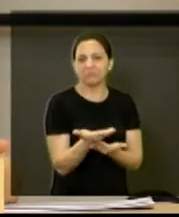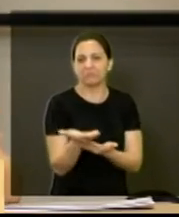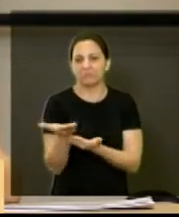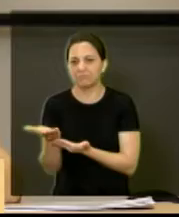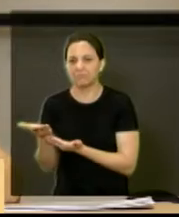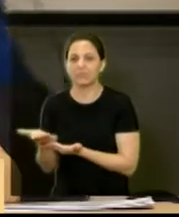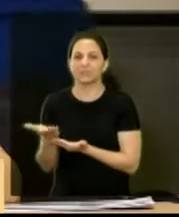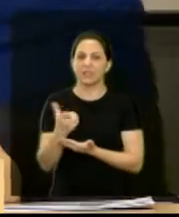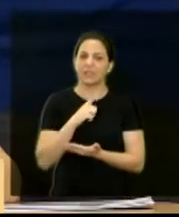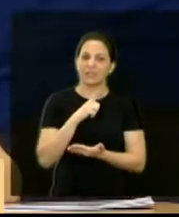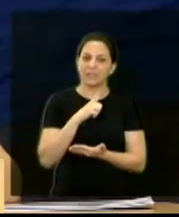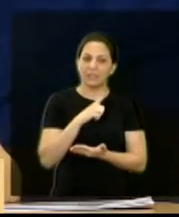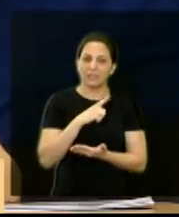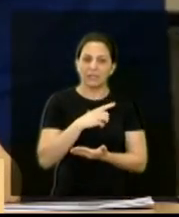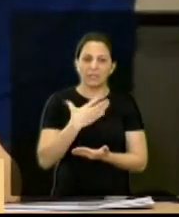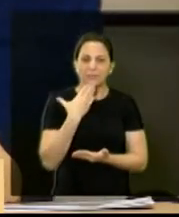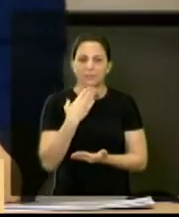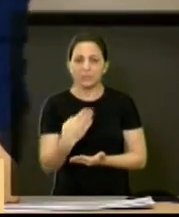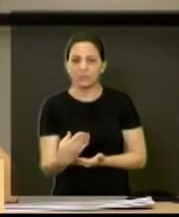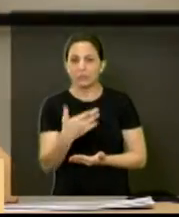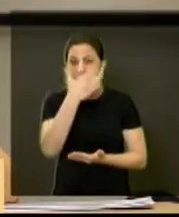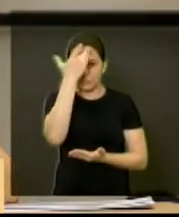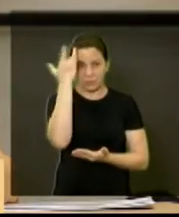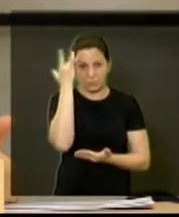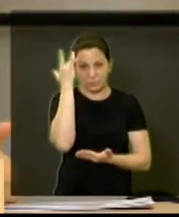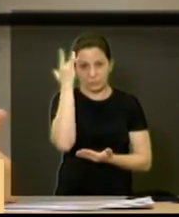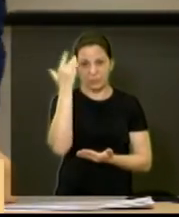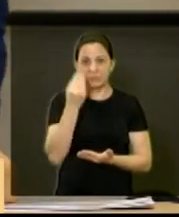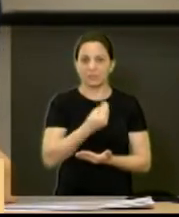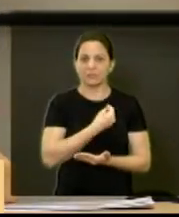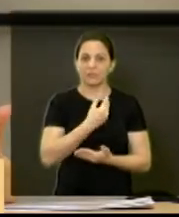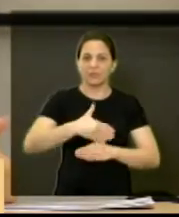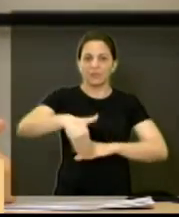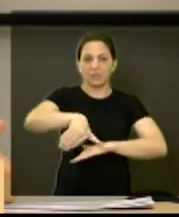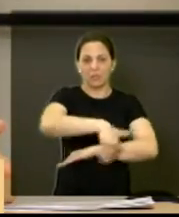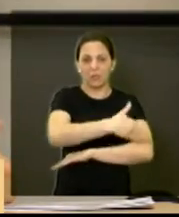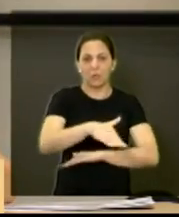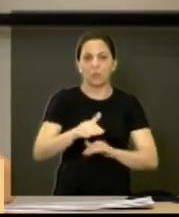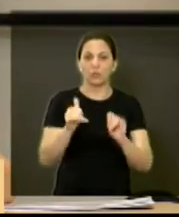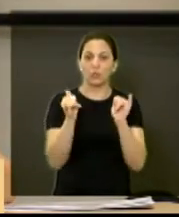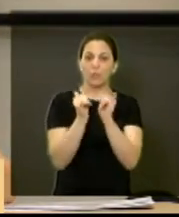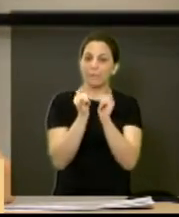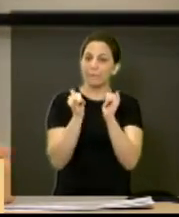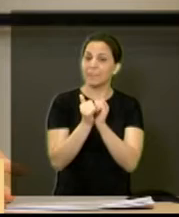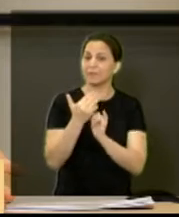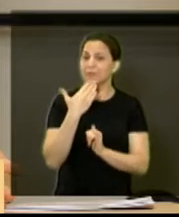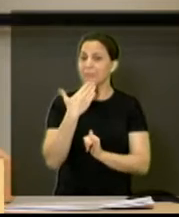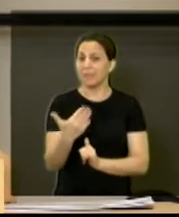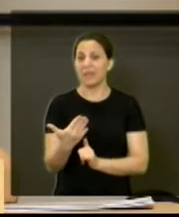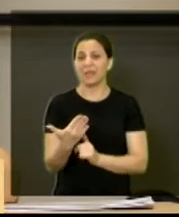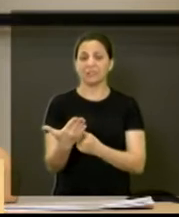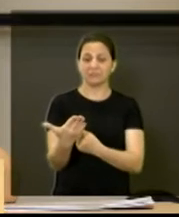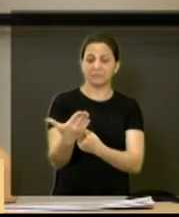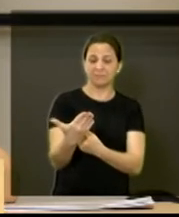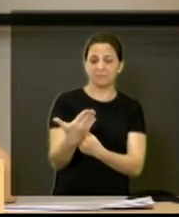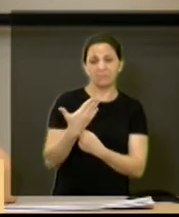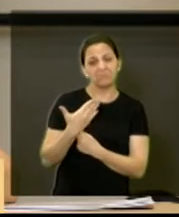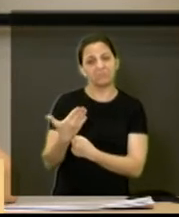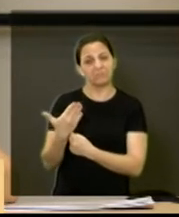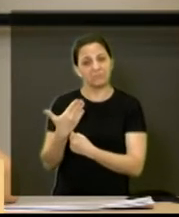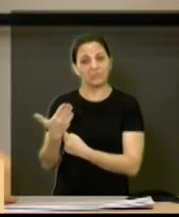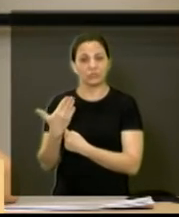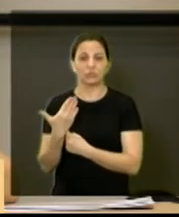acabam solicitando para as pessoas que passam pelas ruas ou pelas praças ajuda, porque